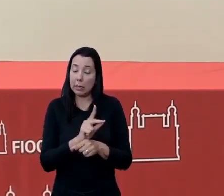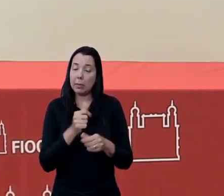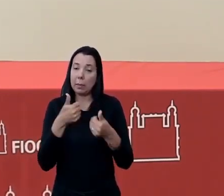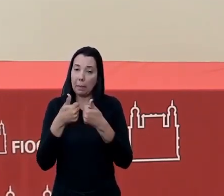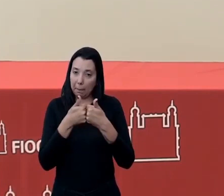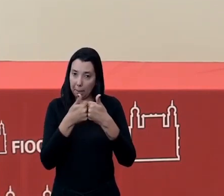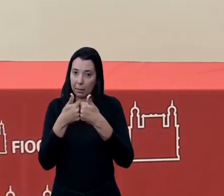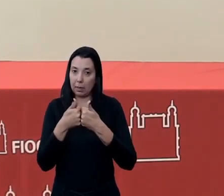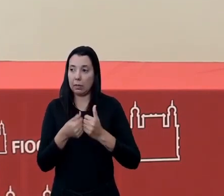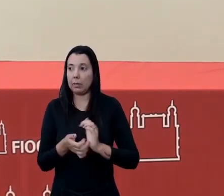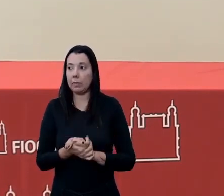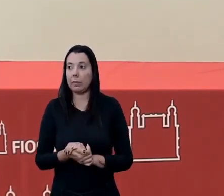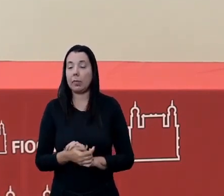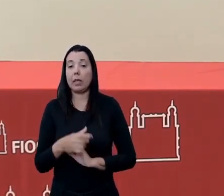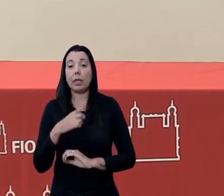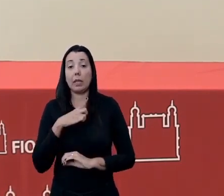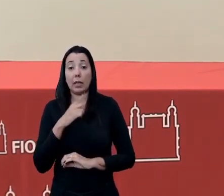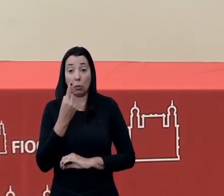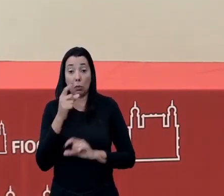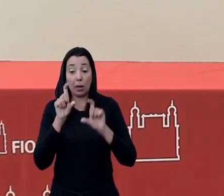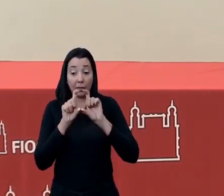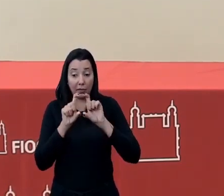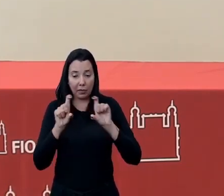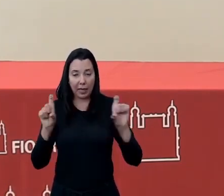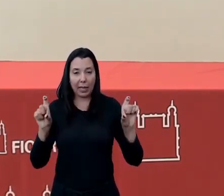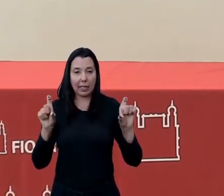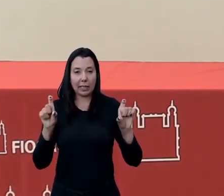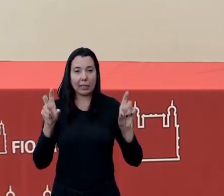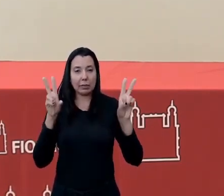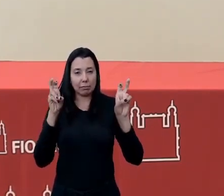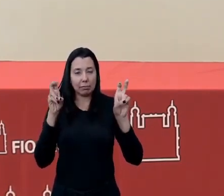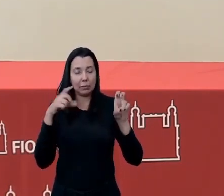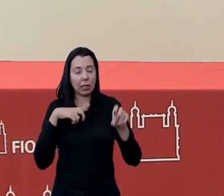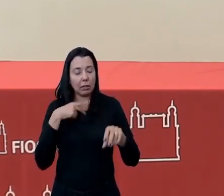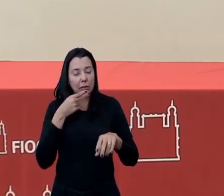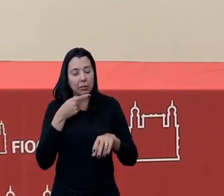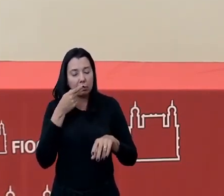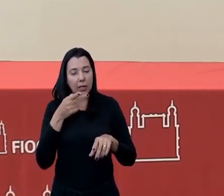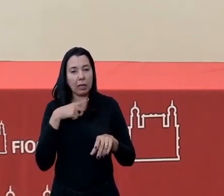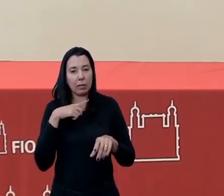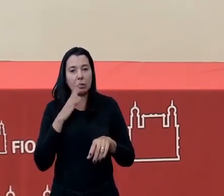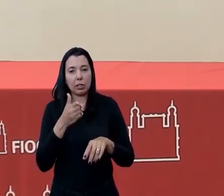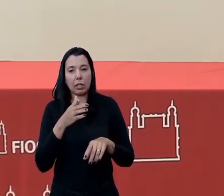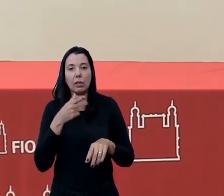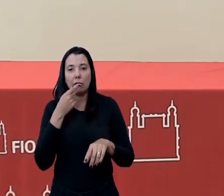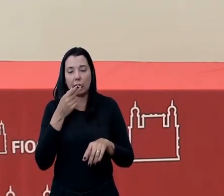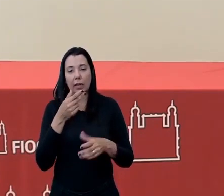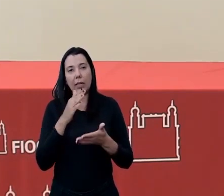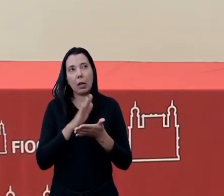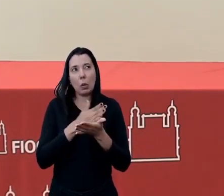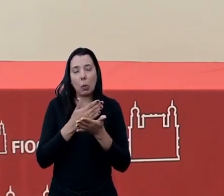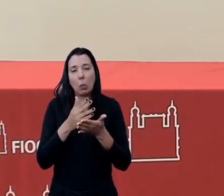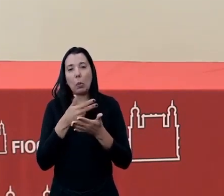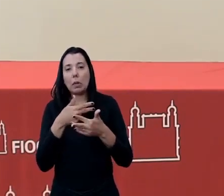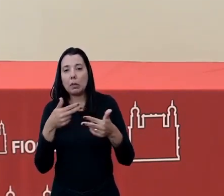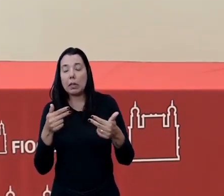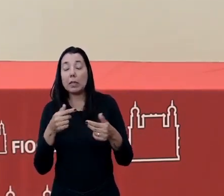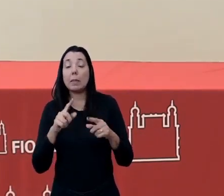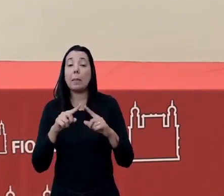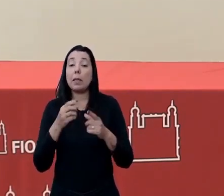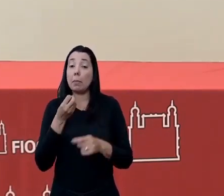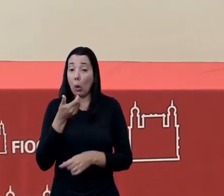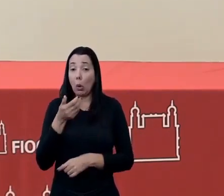próximos. E tem uma frase que eu gosto sempre de citar em alguns, já citei ela aqui em alguns momentos, mas é bom